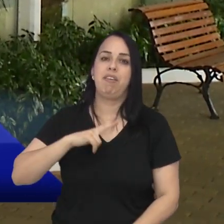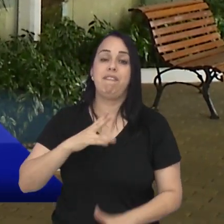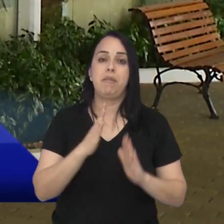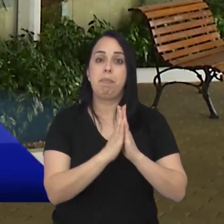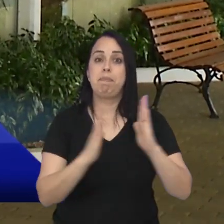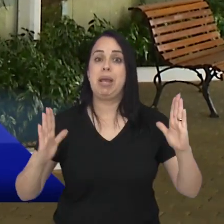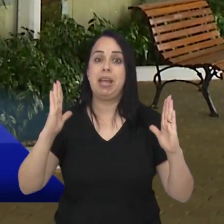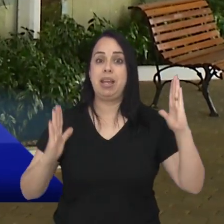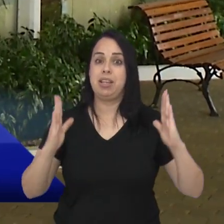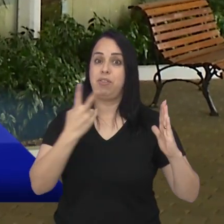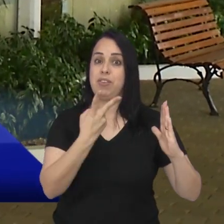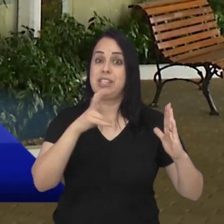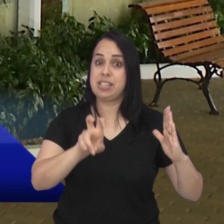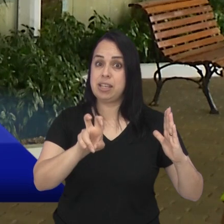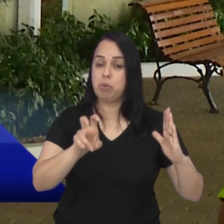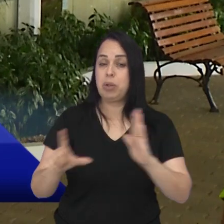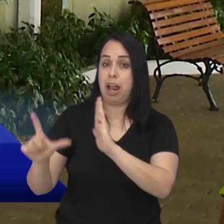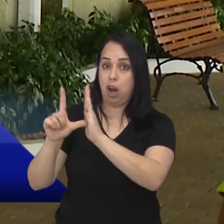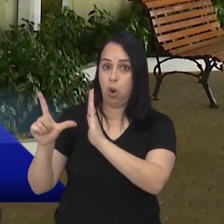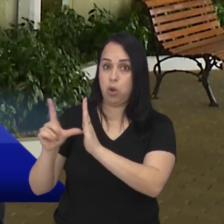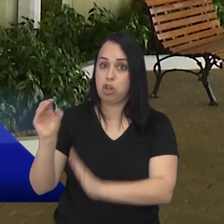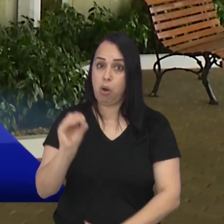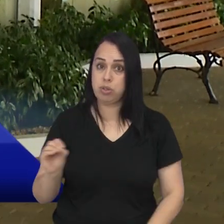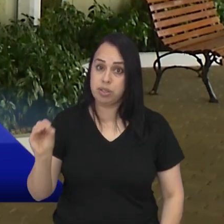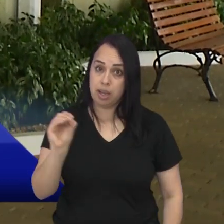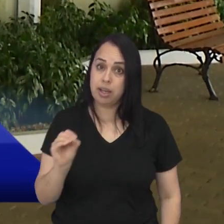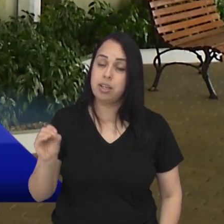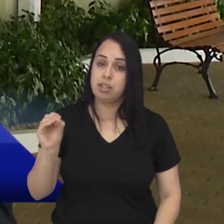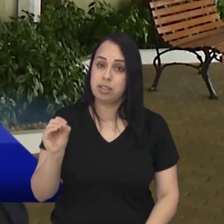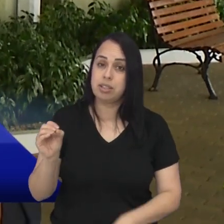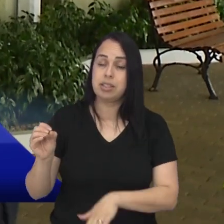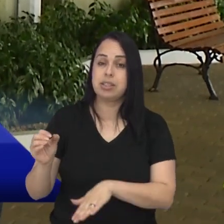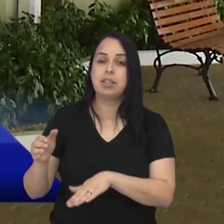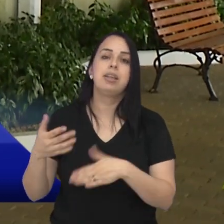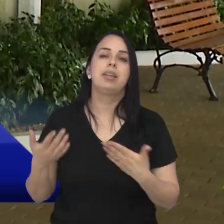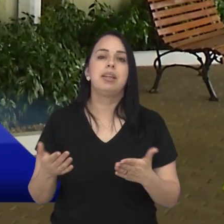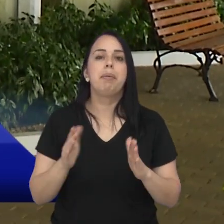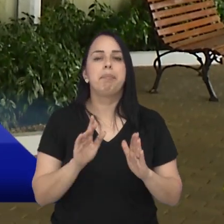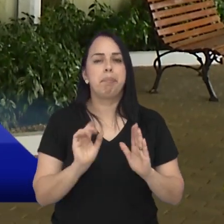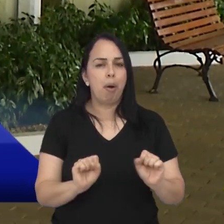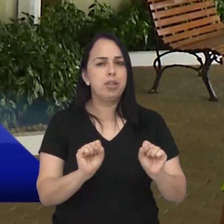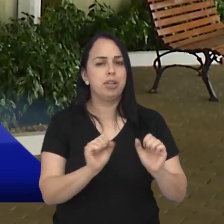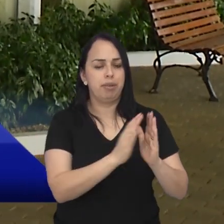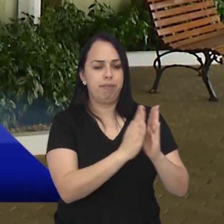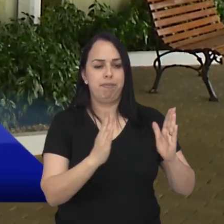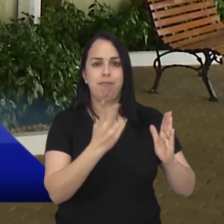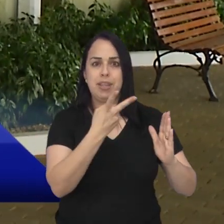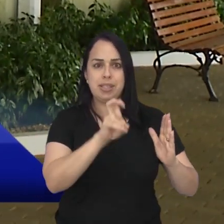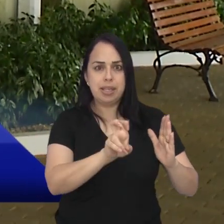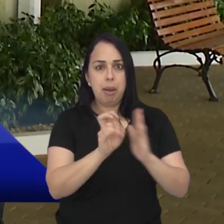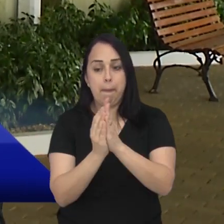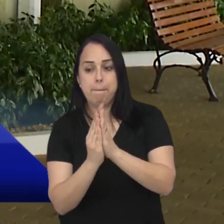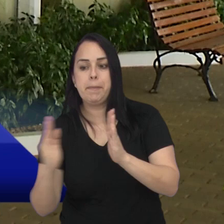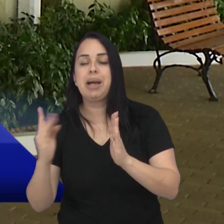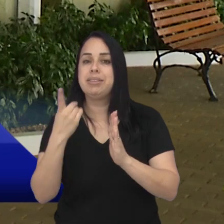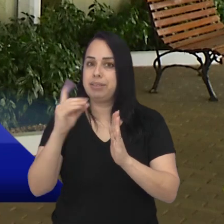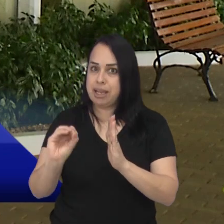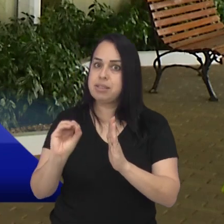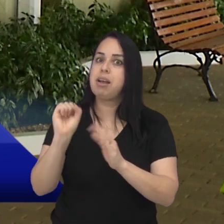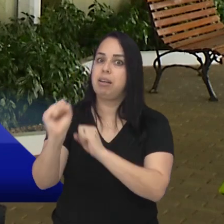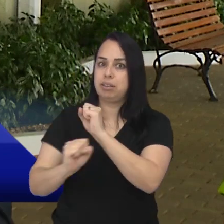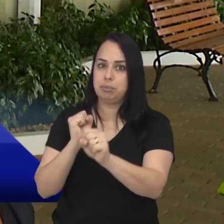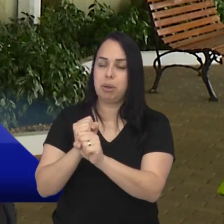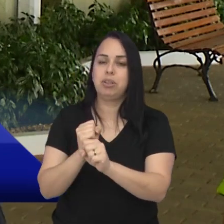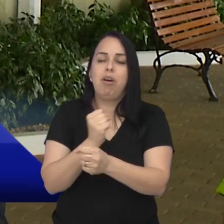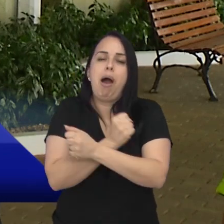pelo Grupo Gross, que é do Grupo Oscar também, podendo ser prorrogado por mais 10 anos, né? Então, um